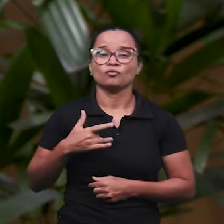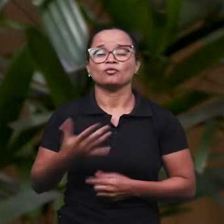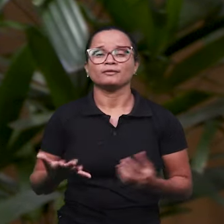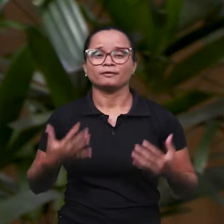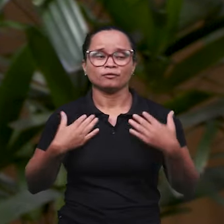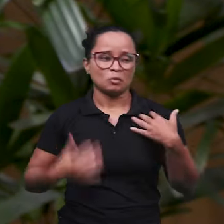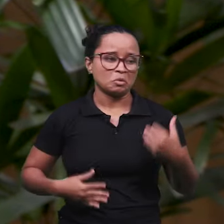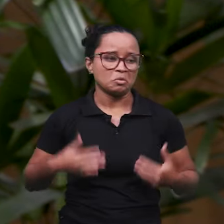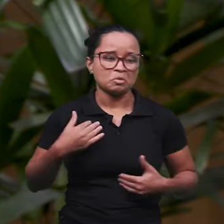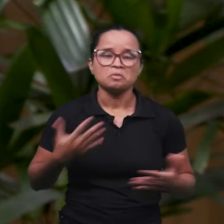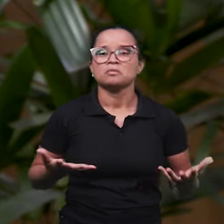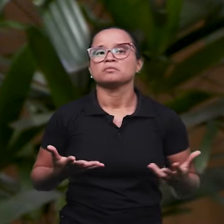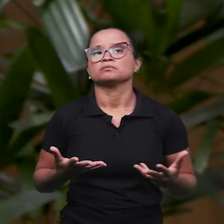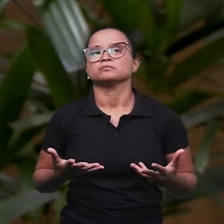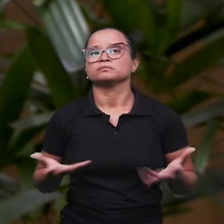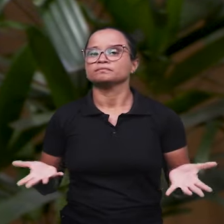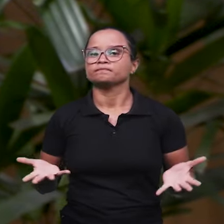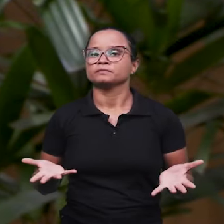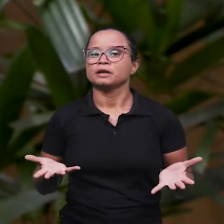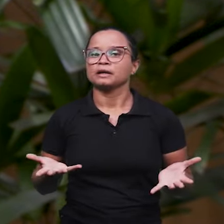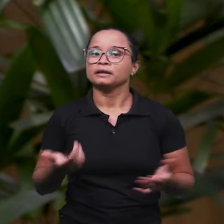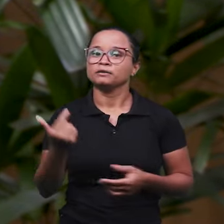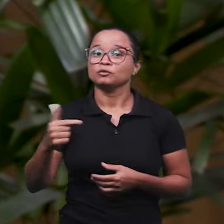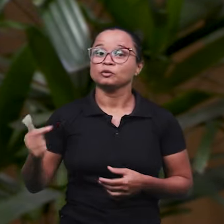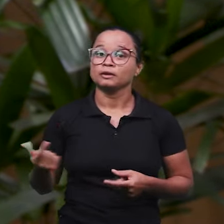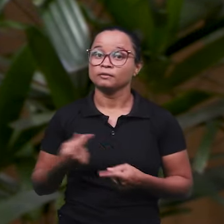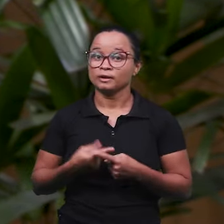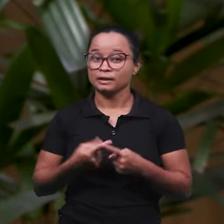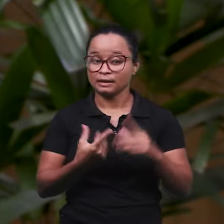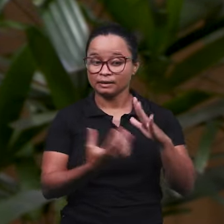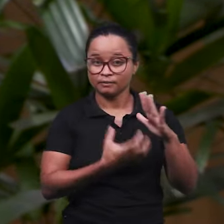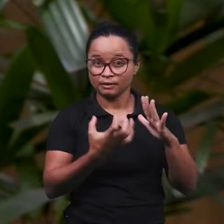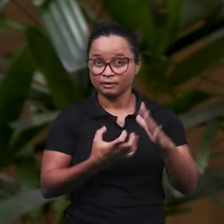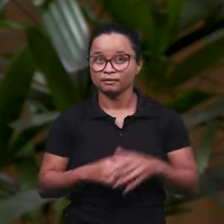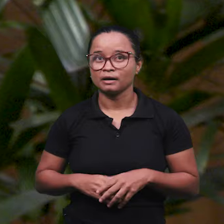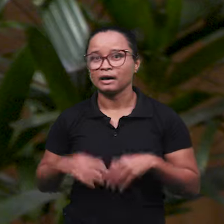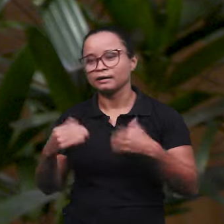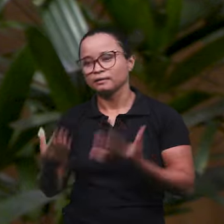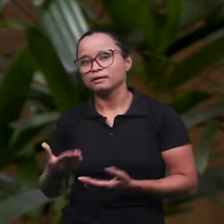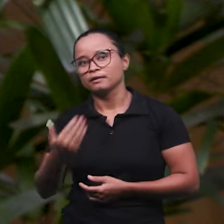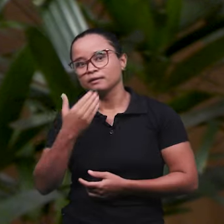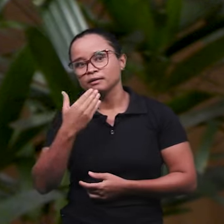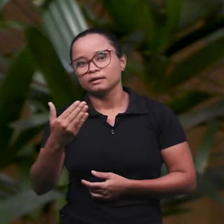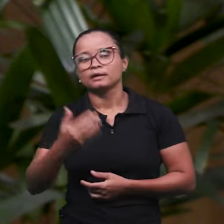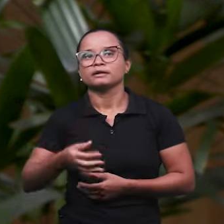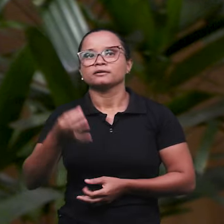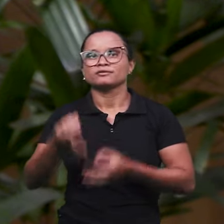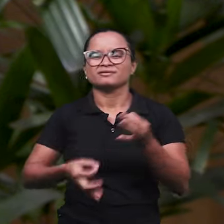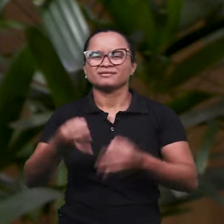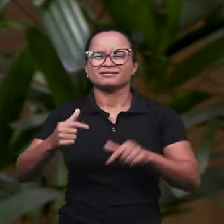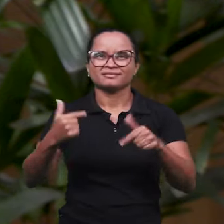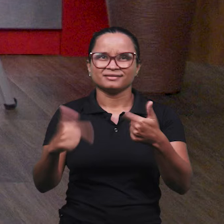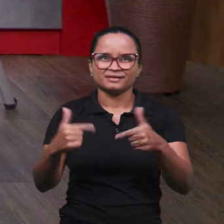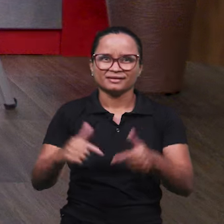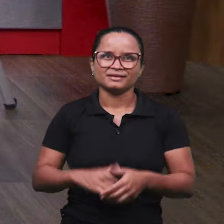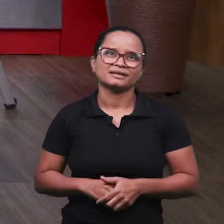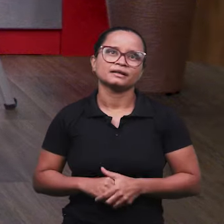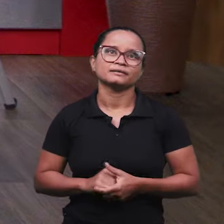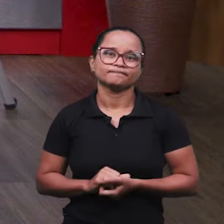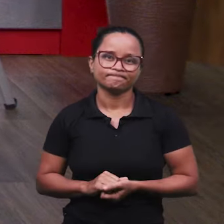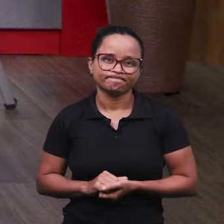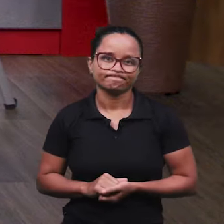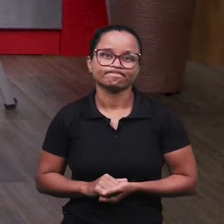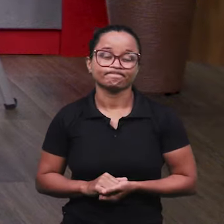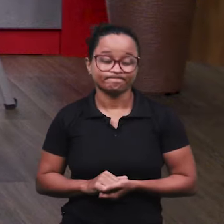não tem, porque lá atrás, há 20 anos atrás, não foi fornecido pela empresa. Aí tem que demandar na Justiça do Trabalho, né, doutor? Exatamente. Aí entra o papel do